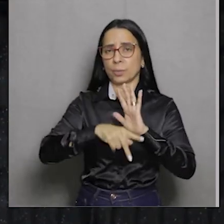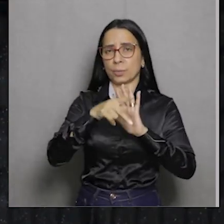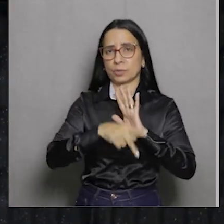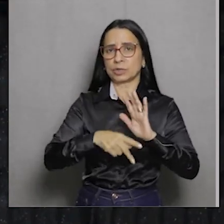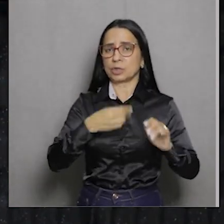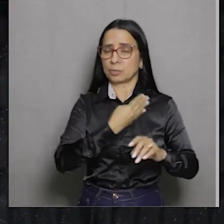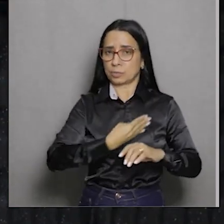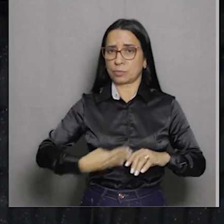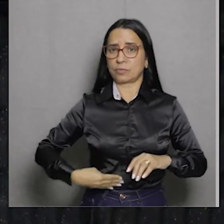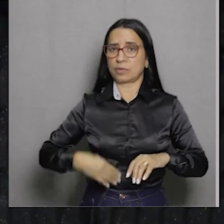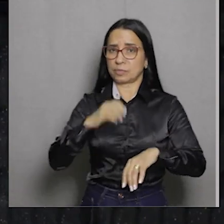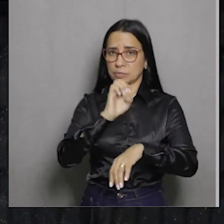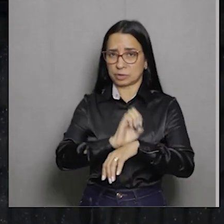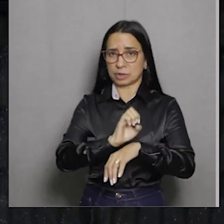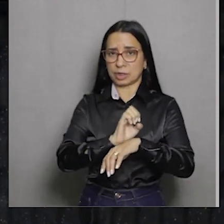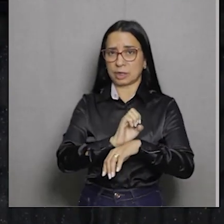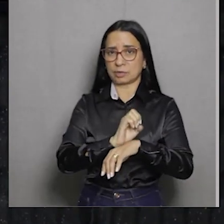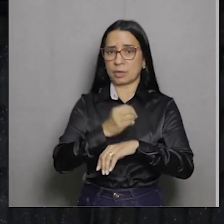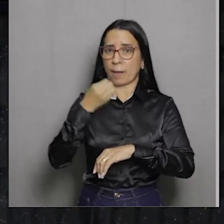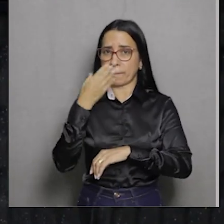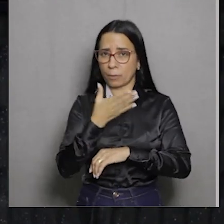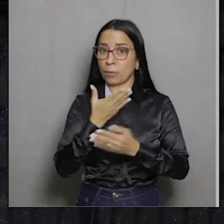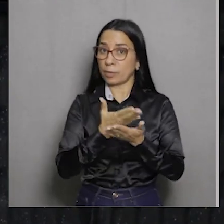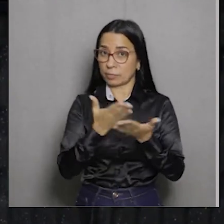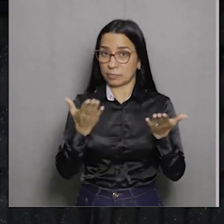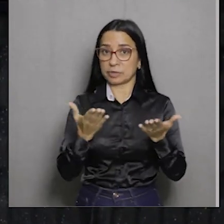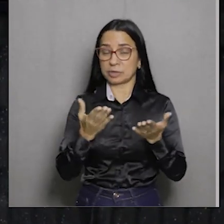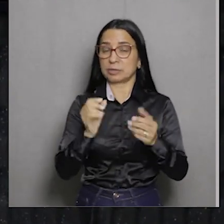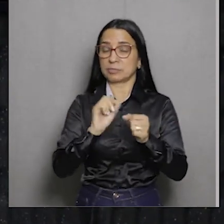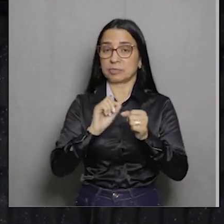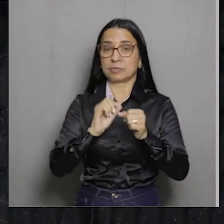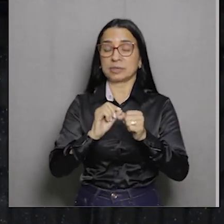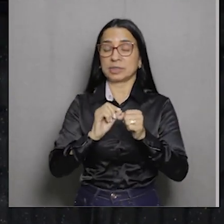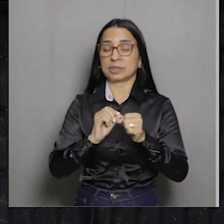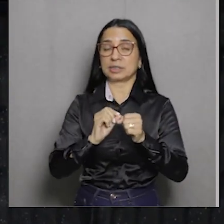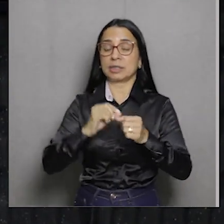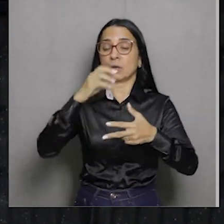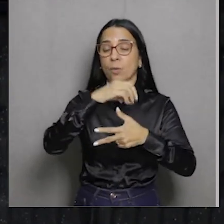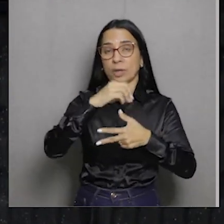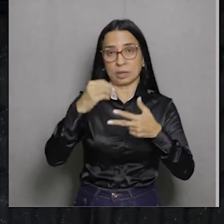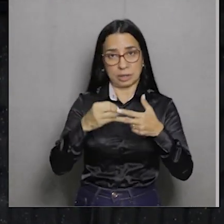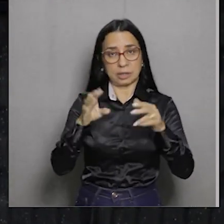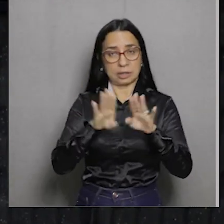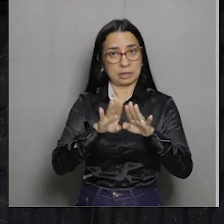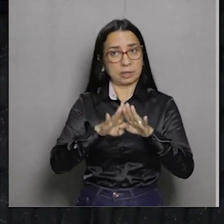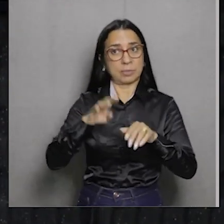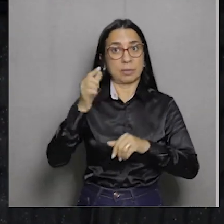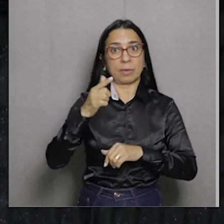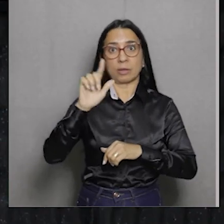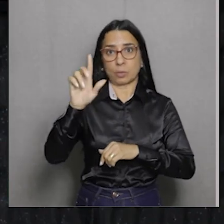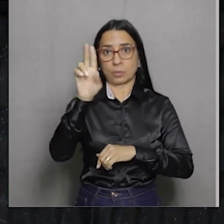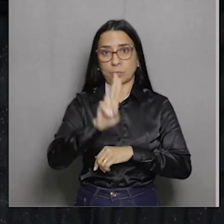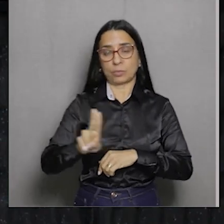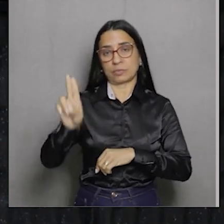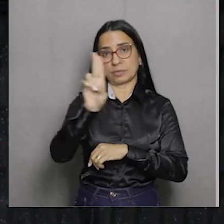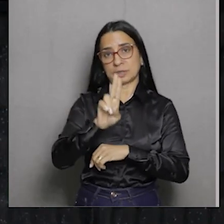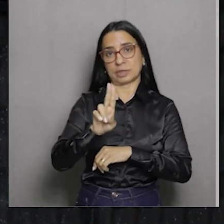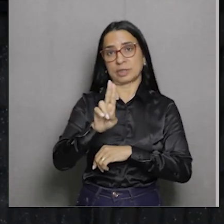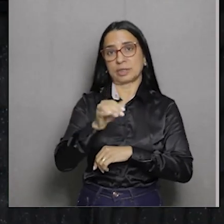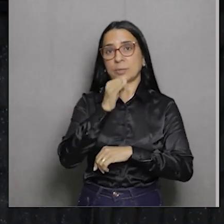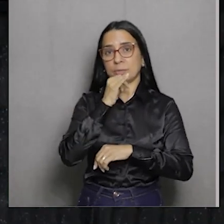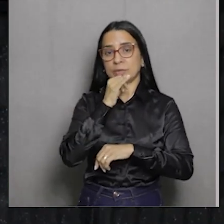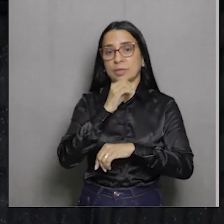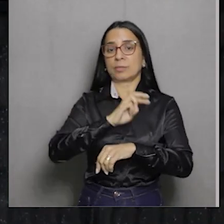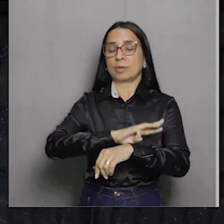beneficiar principalmente você que vai prestar vestimulado para o Enem e até mesmo para outras universidades como o EMA.